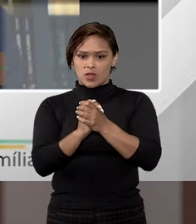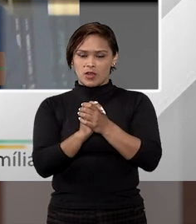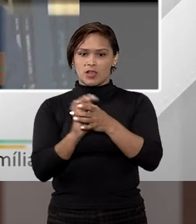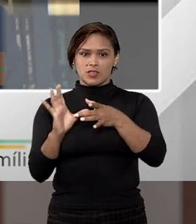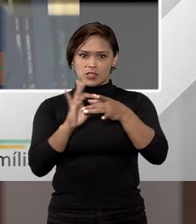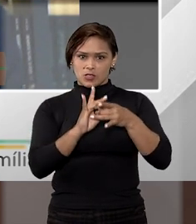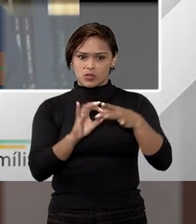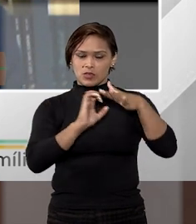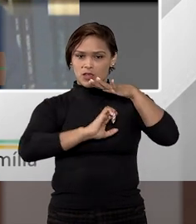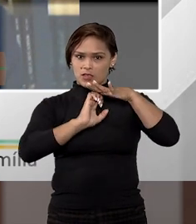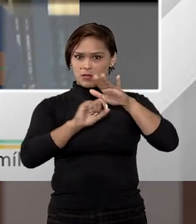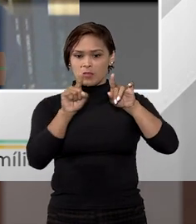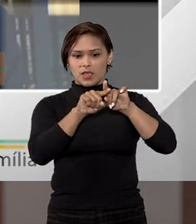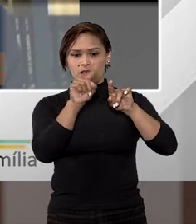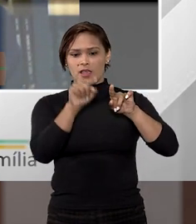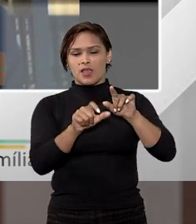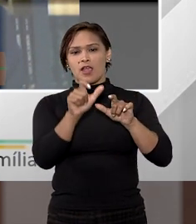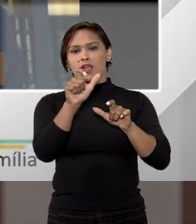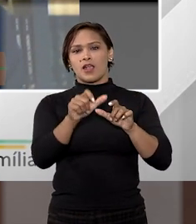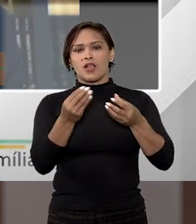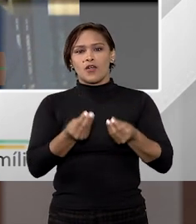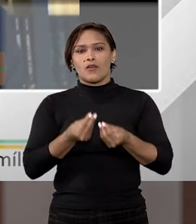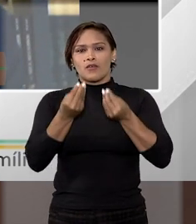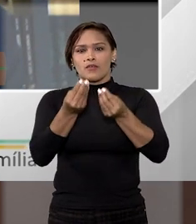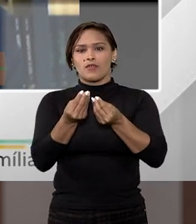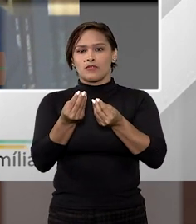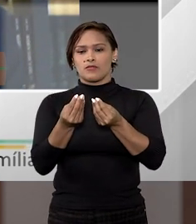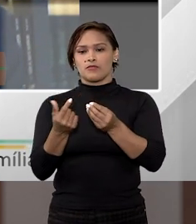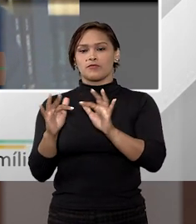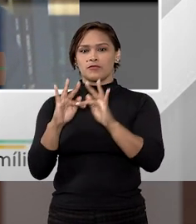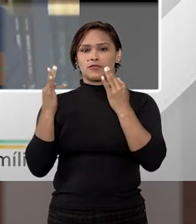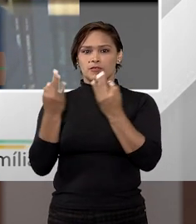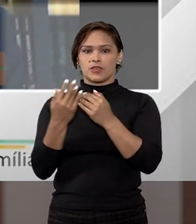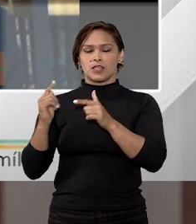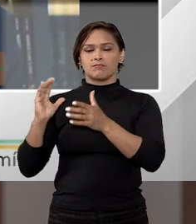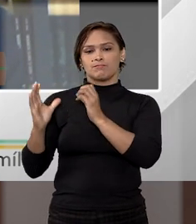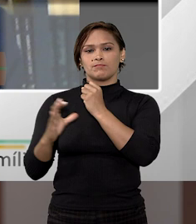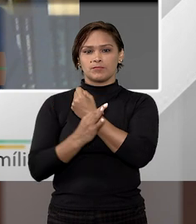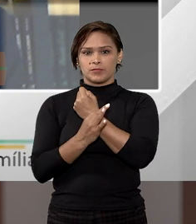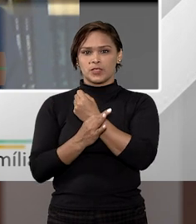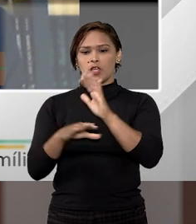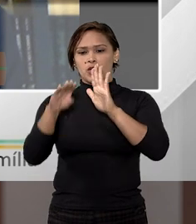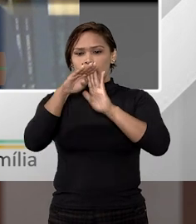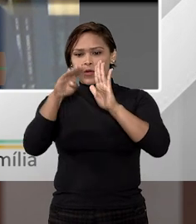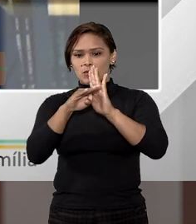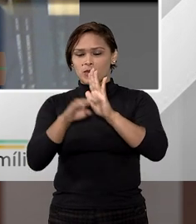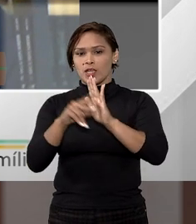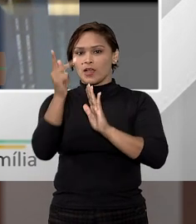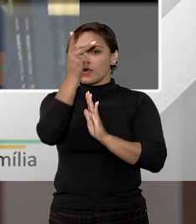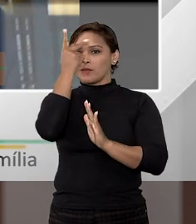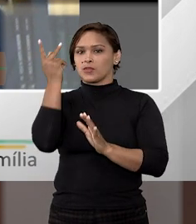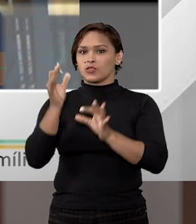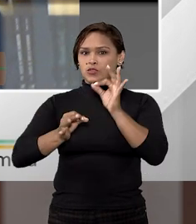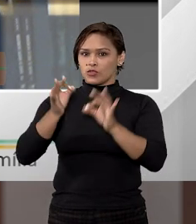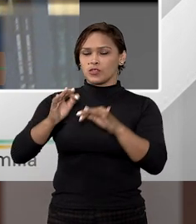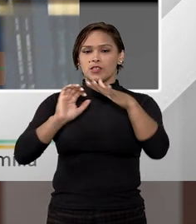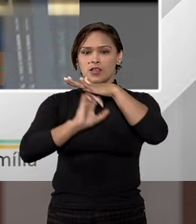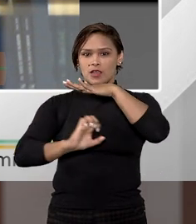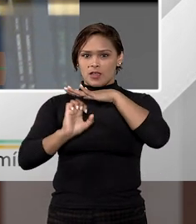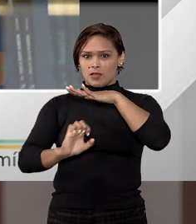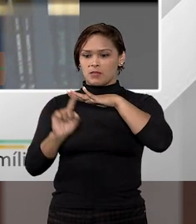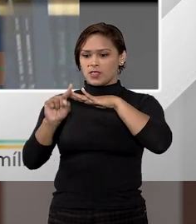e eles ofertam esse bem de família em garantia de obrigações dessa pessoa jurídica, então,